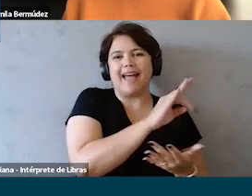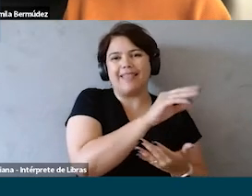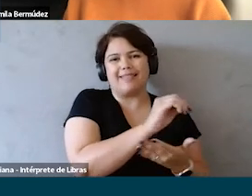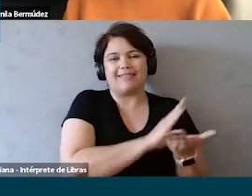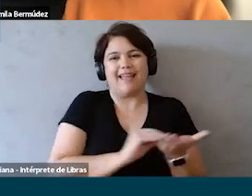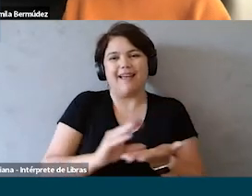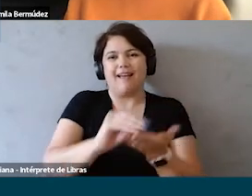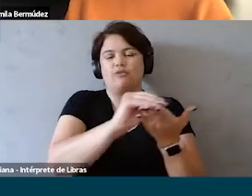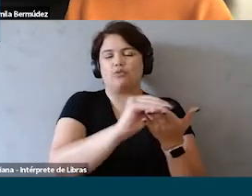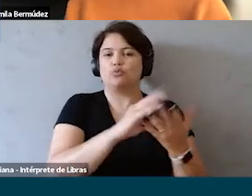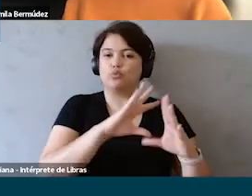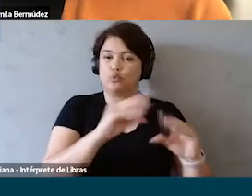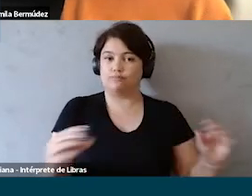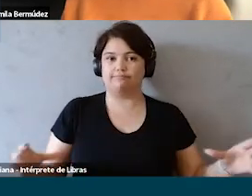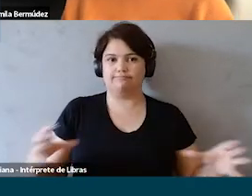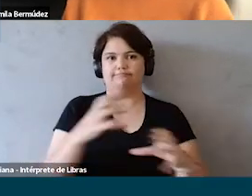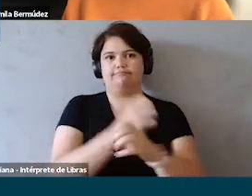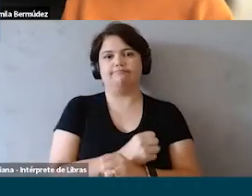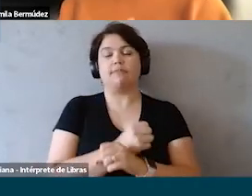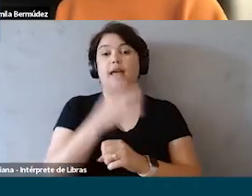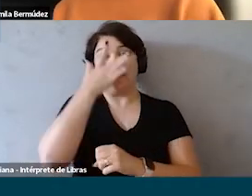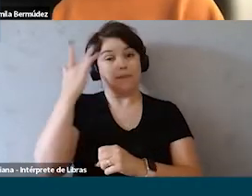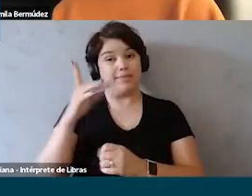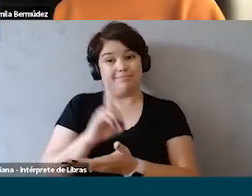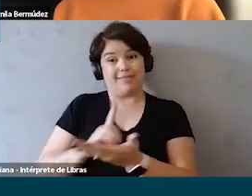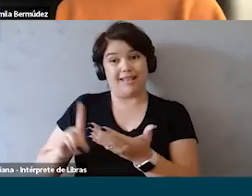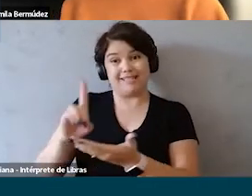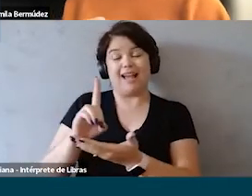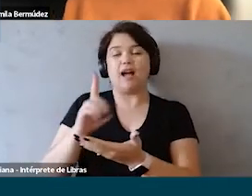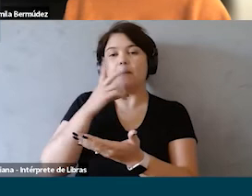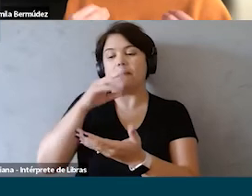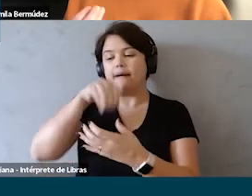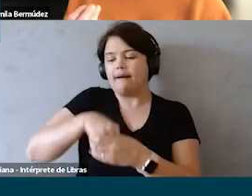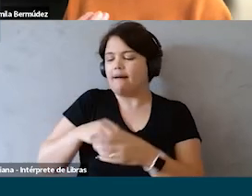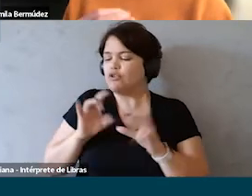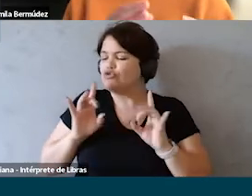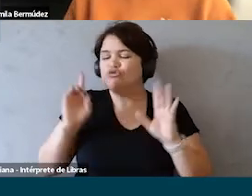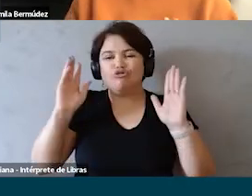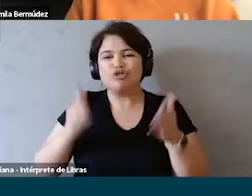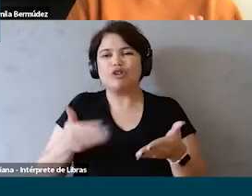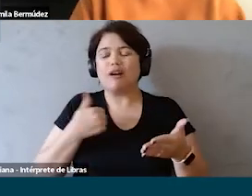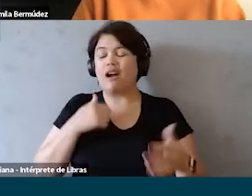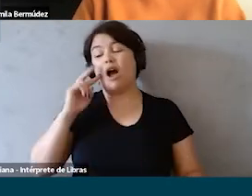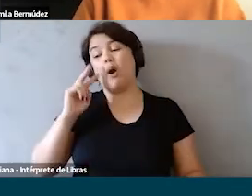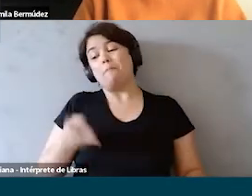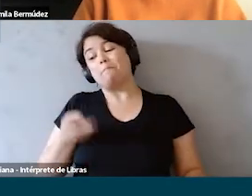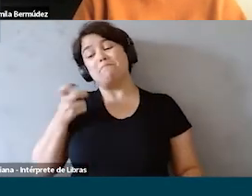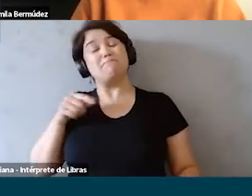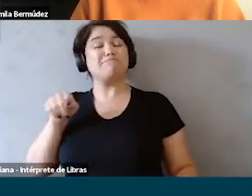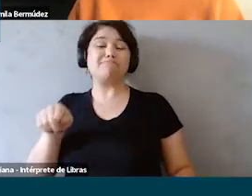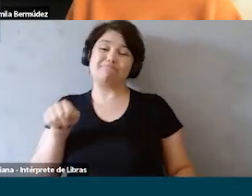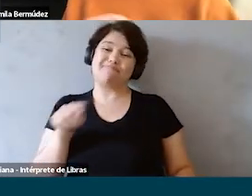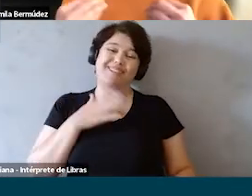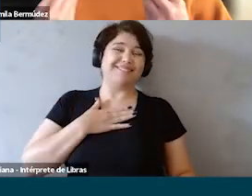centrada em dados, em porcentagens. Isso faz com que a pessoa designer, ela deixe de estar ali falando que observou isso.